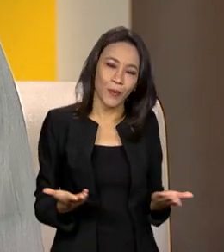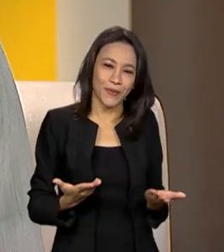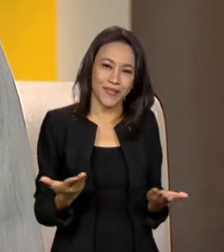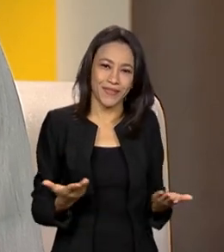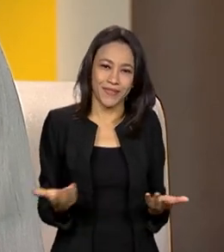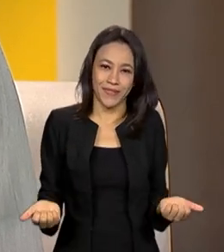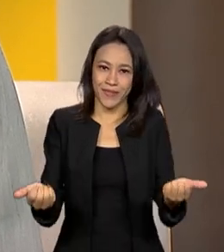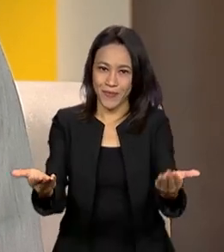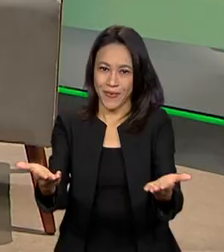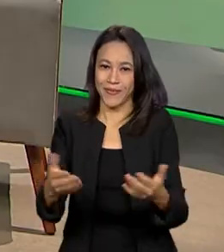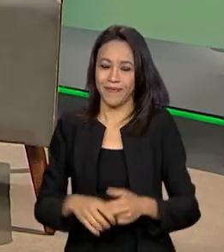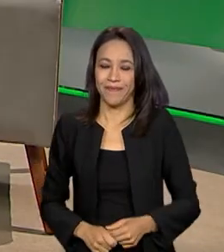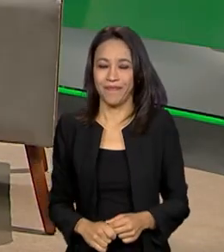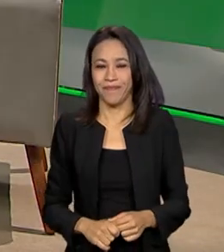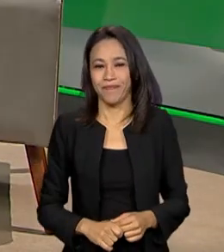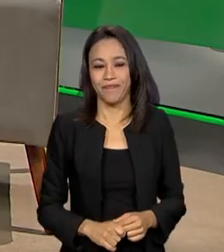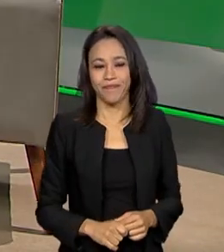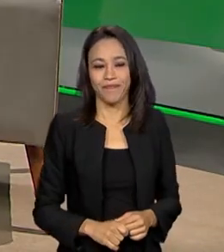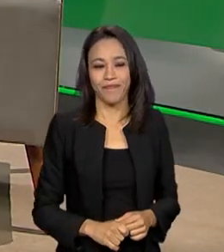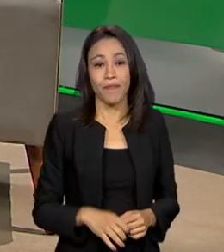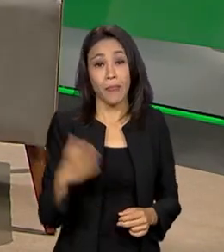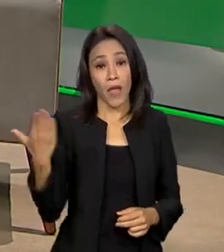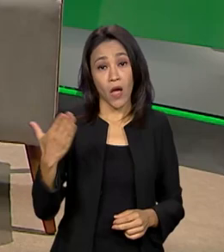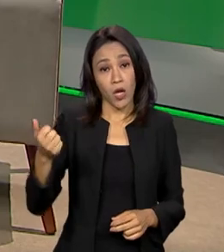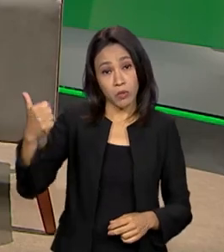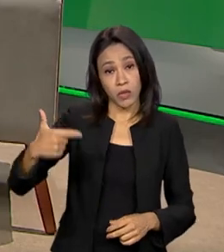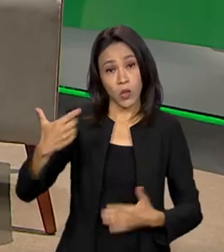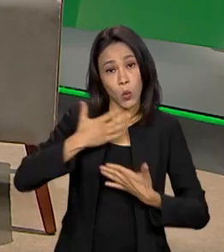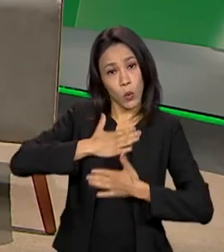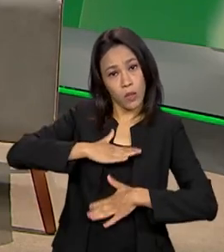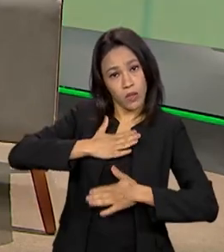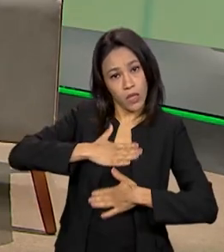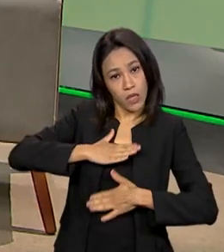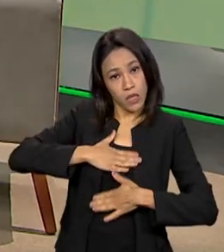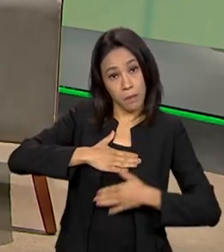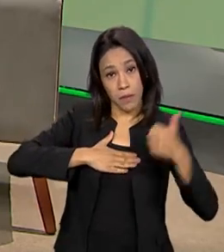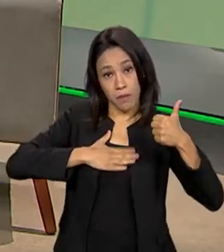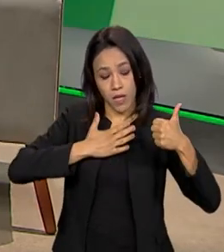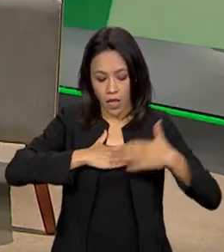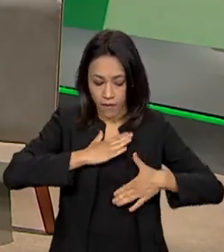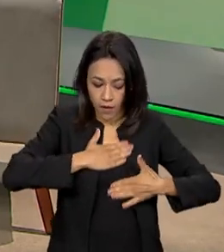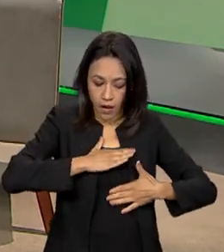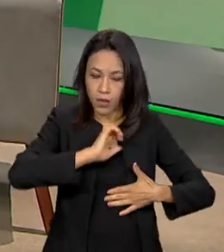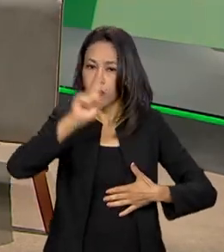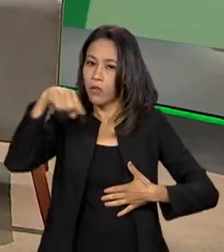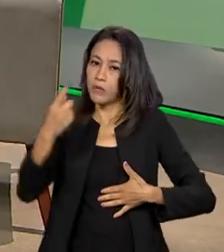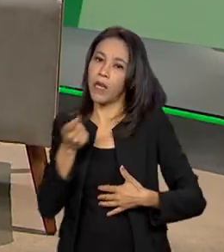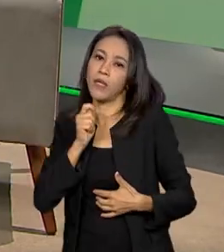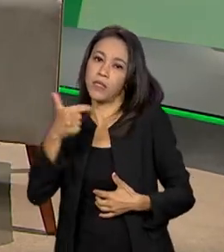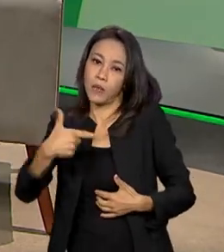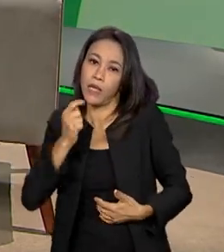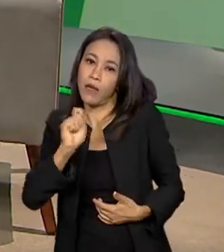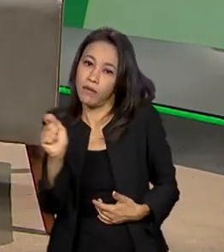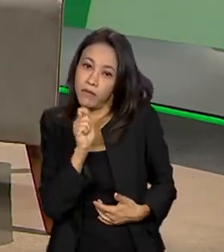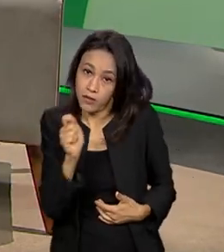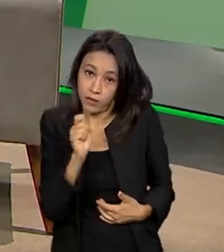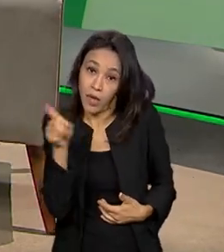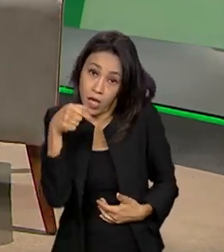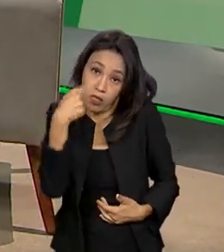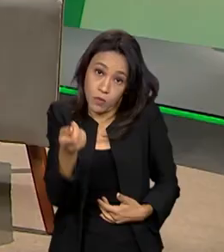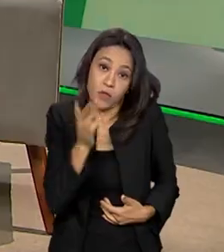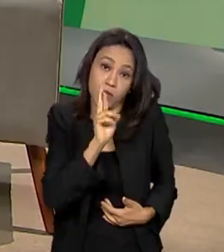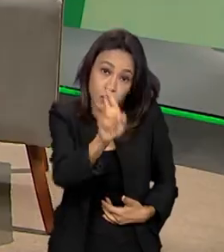digitais que a população reconhece. A gente está indo para o segundo bloco, mas eu vou deixar uma pergunta para o senhor, para a gente retomar o segundo bloco, o senhor respondendo ela.